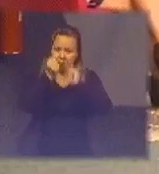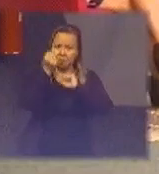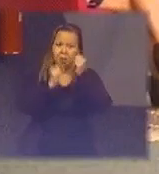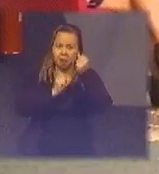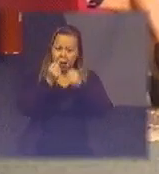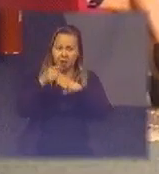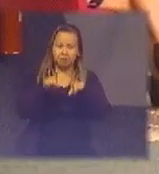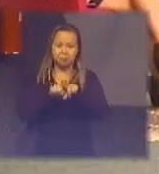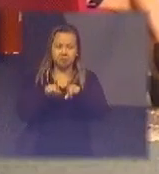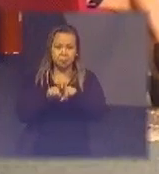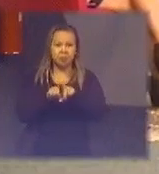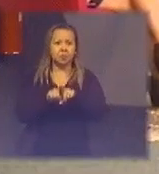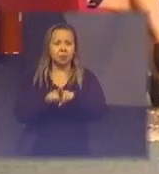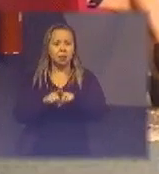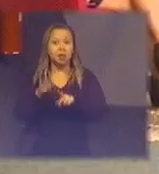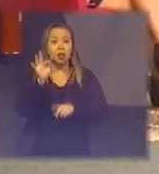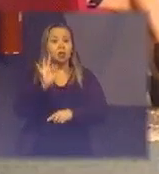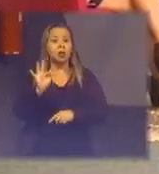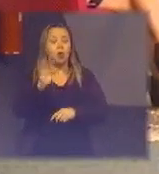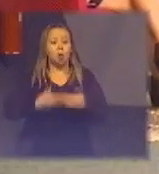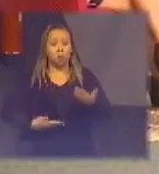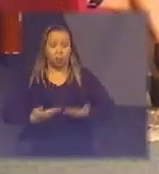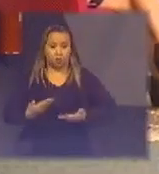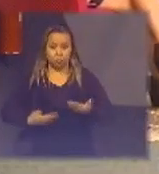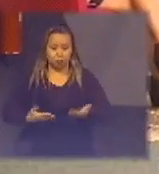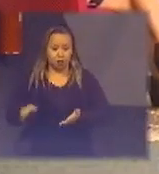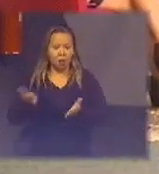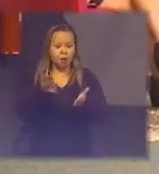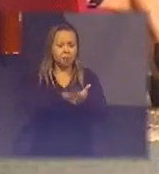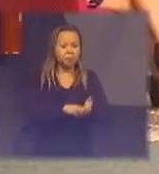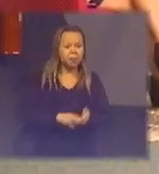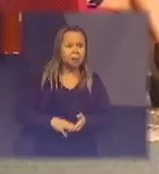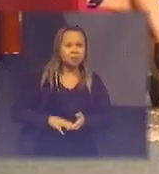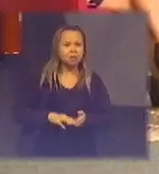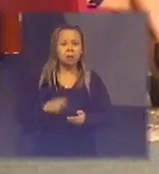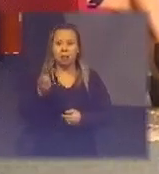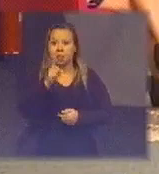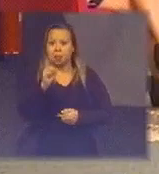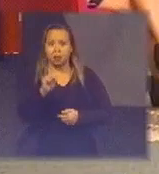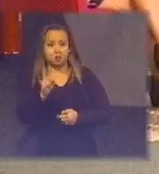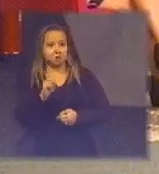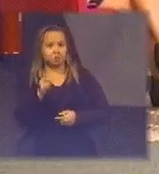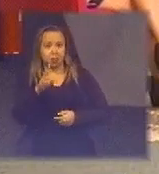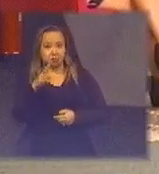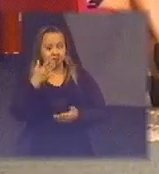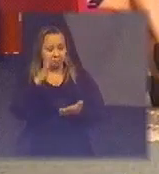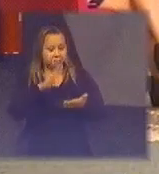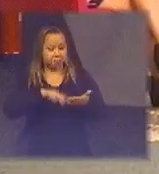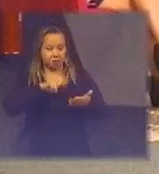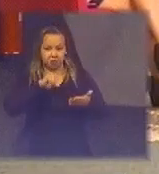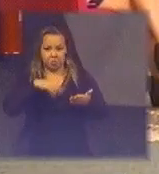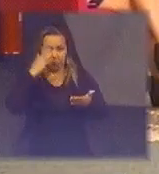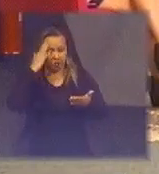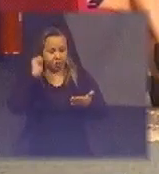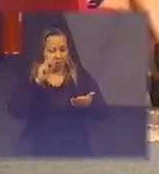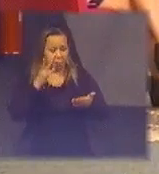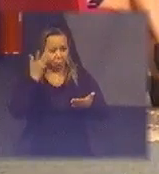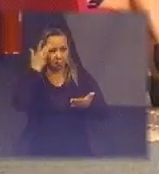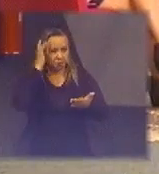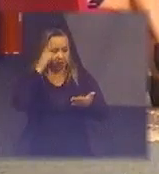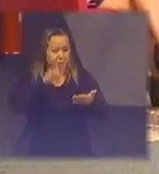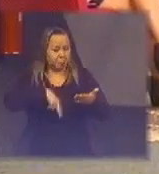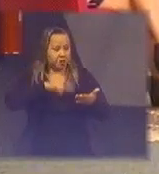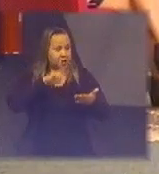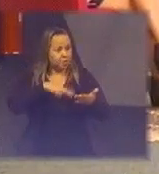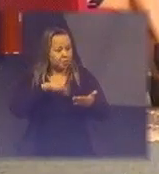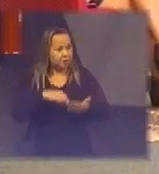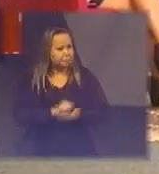funcionário vira para mim assim ele era analfabeto gente analfabeto e eu fiz 22 capacitações em diferentes